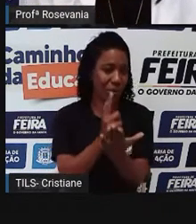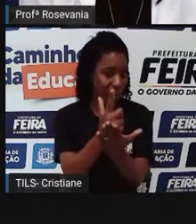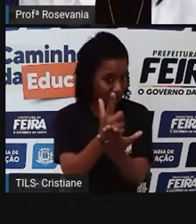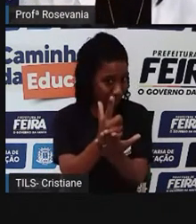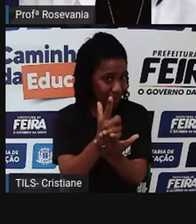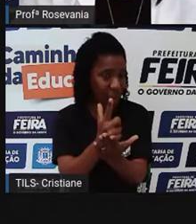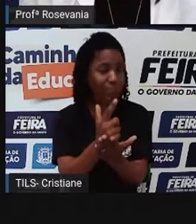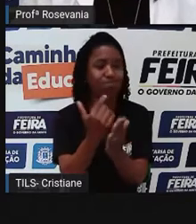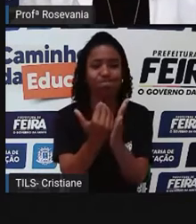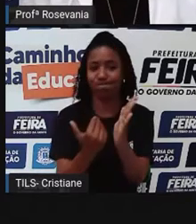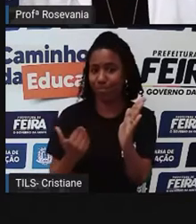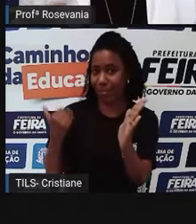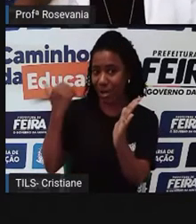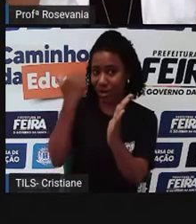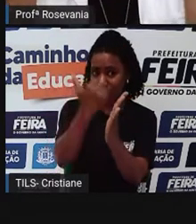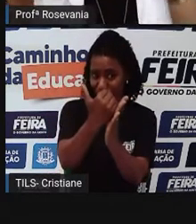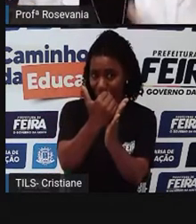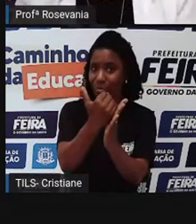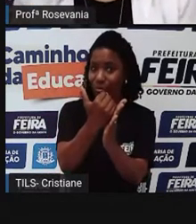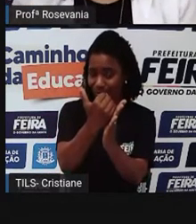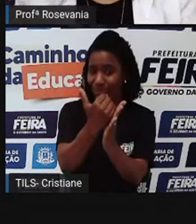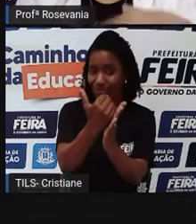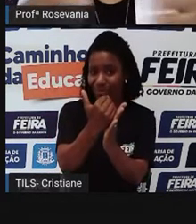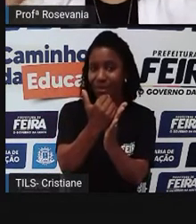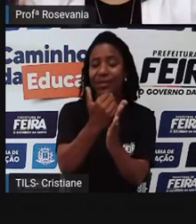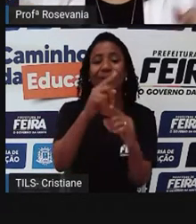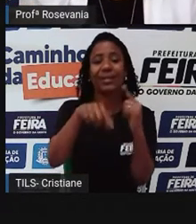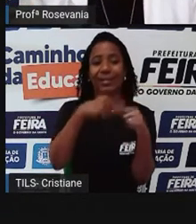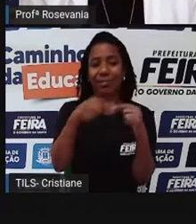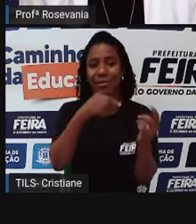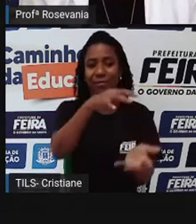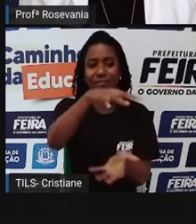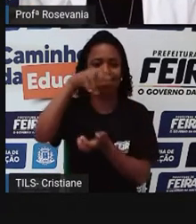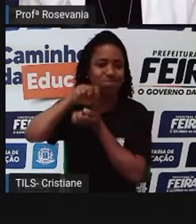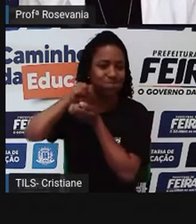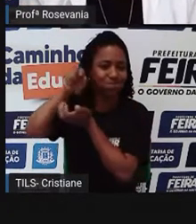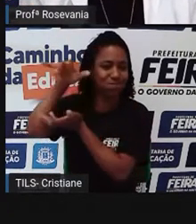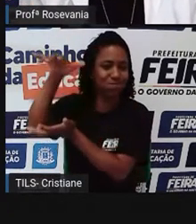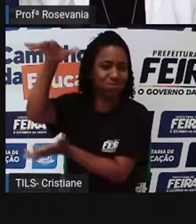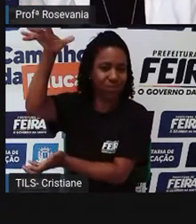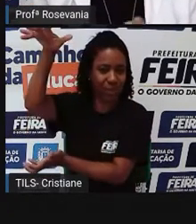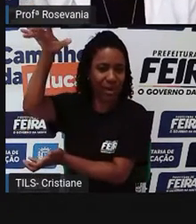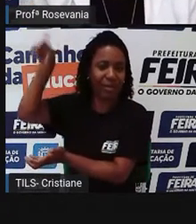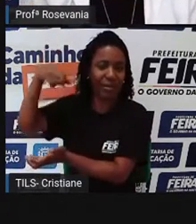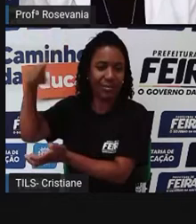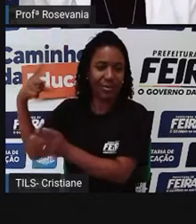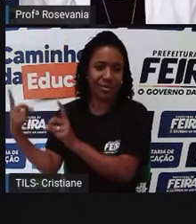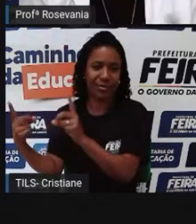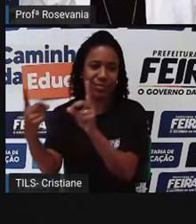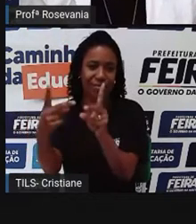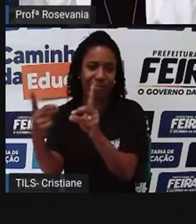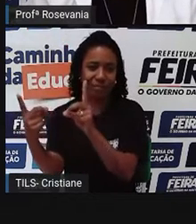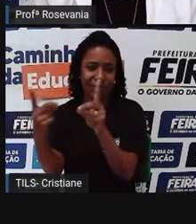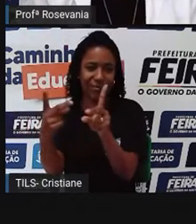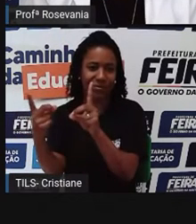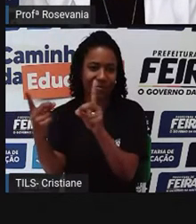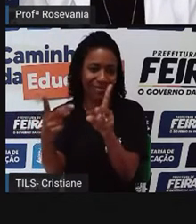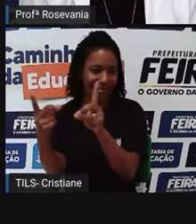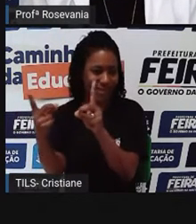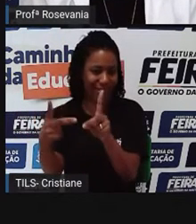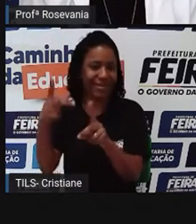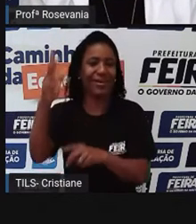quantidade maior e vendo em quantidade menores, né, para os mais diversos